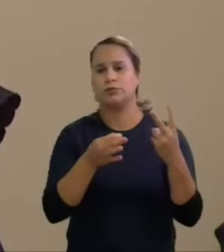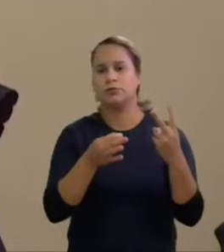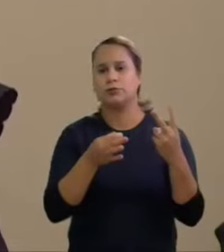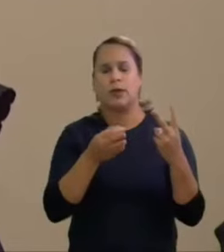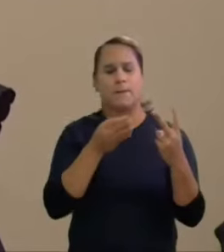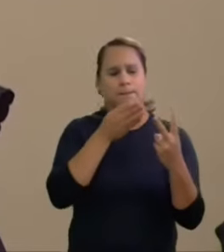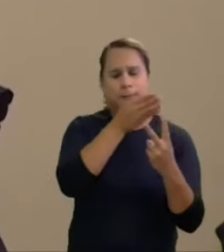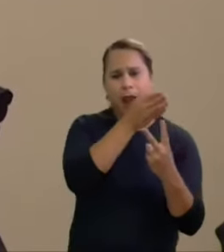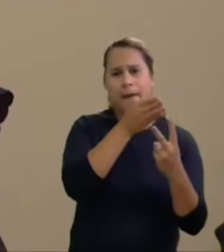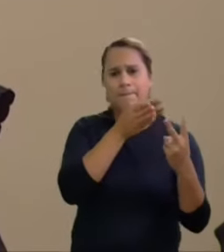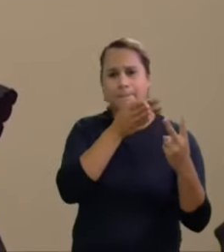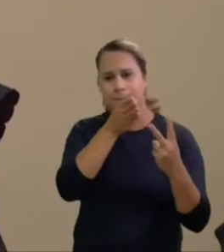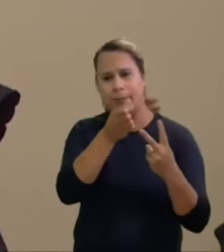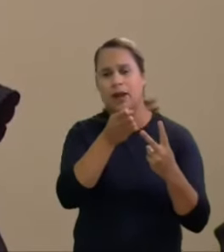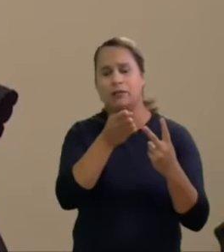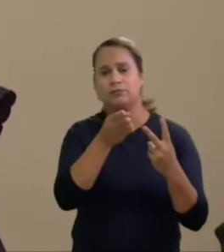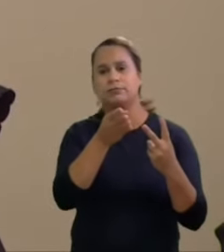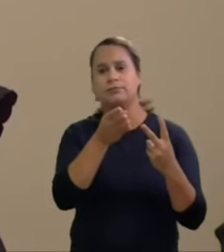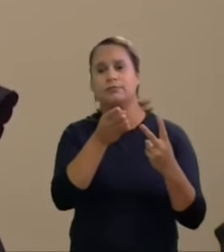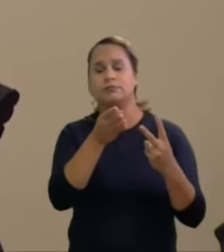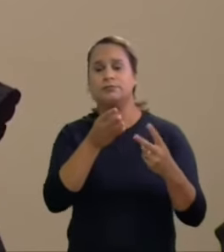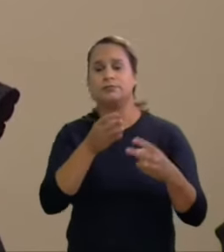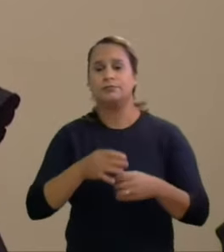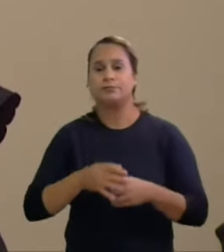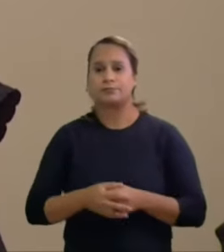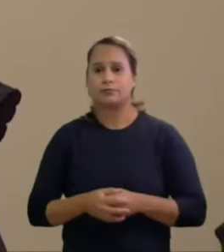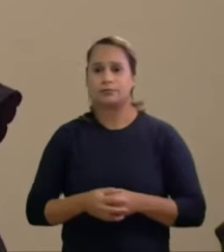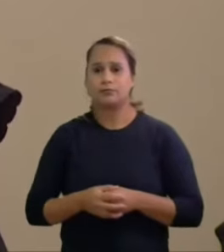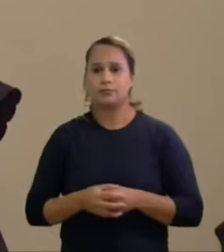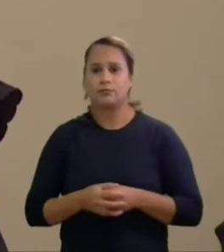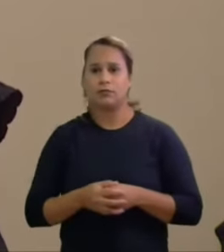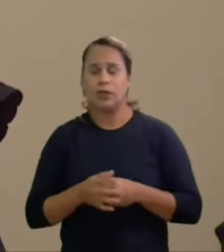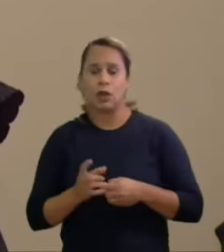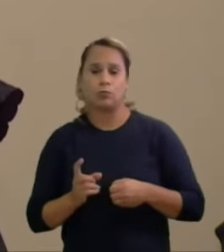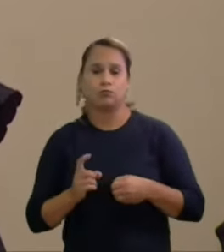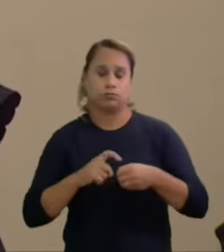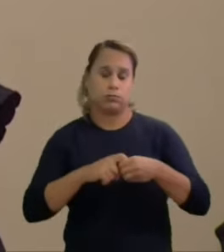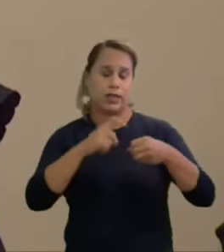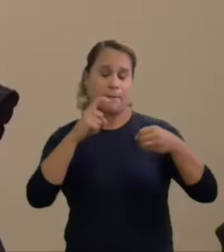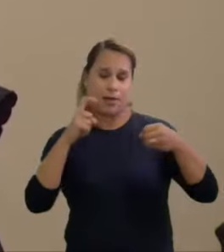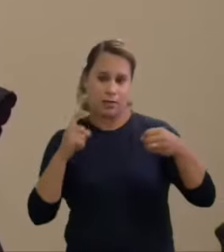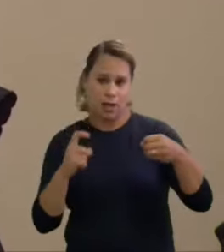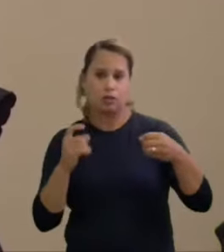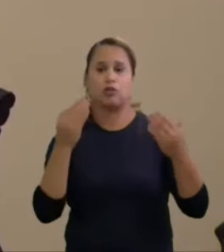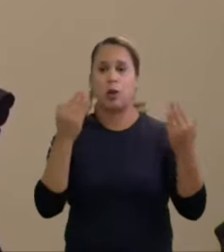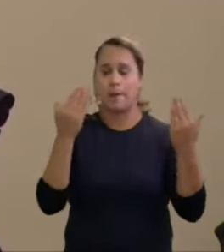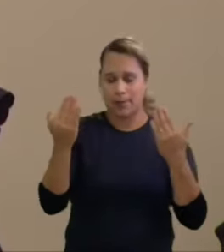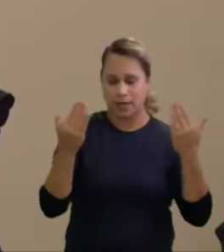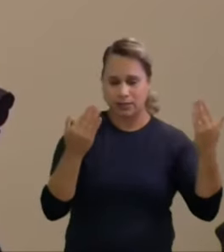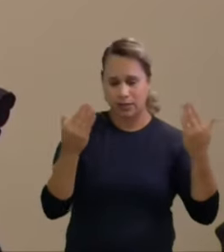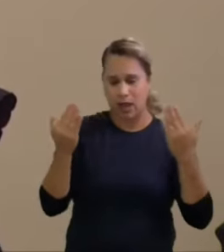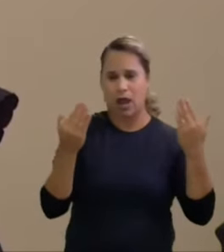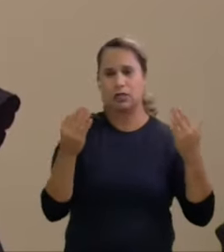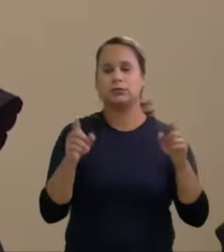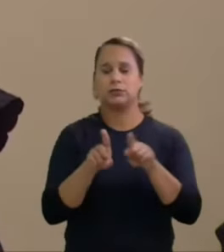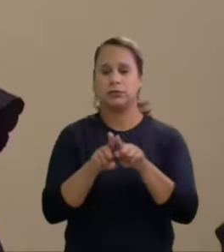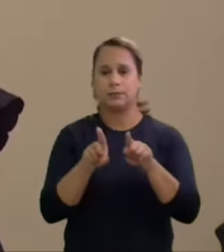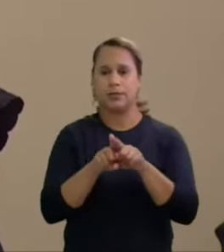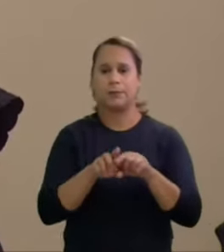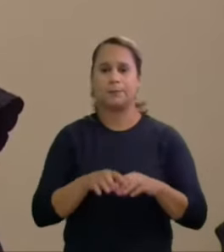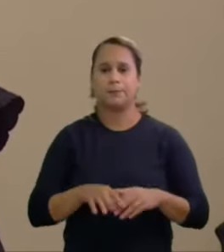e possuírem posições jurídicas diametralmente opostas num determinado caso colocado em julgamento